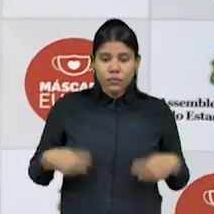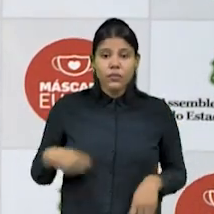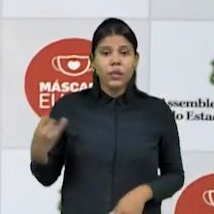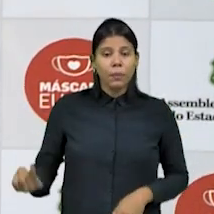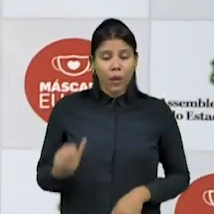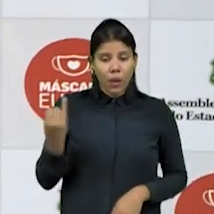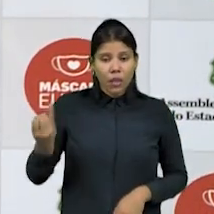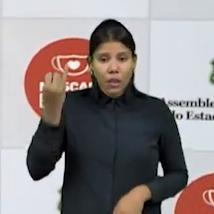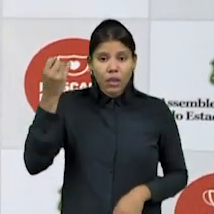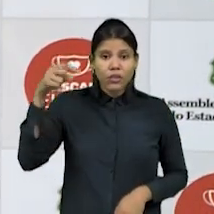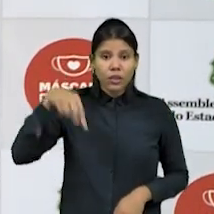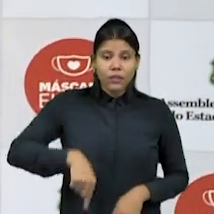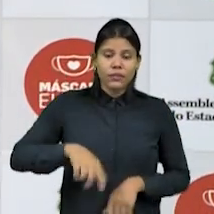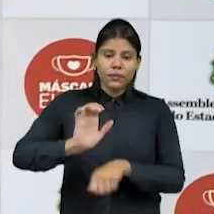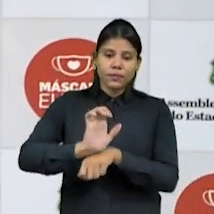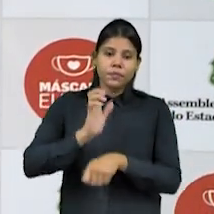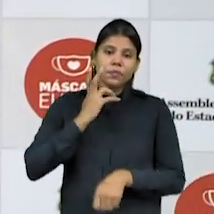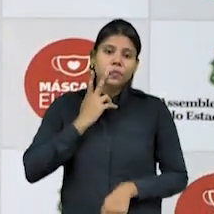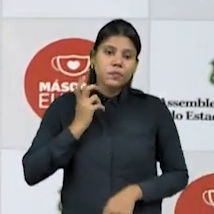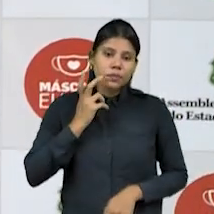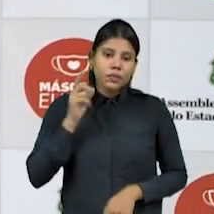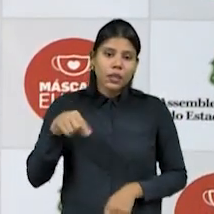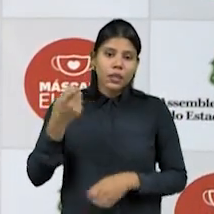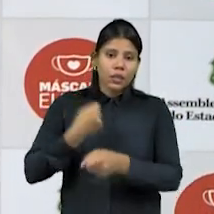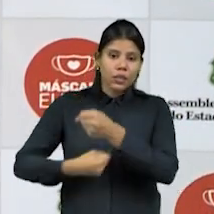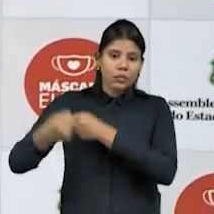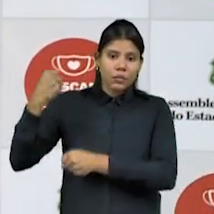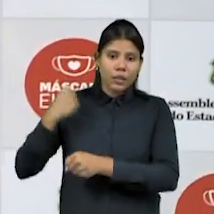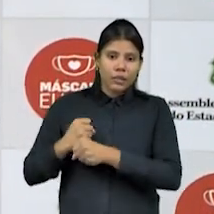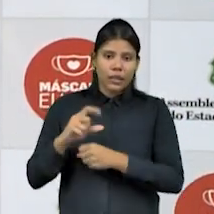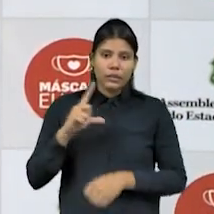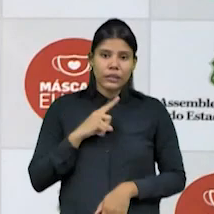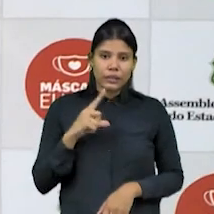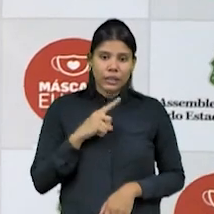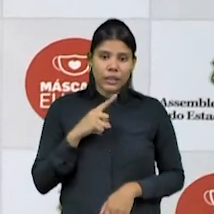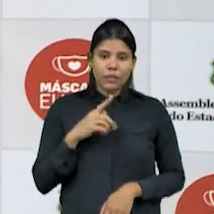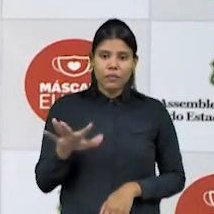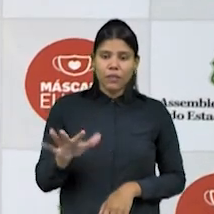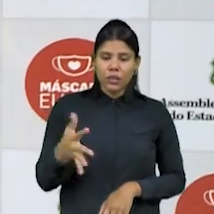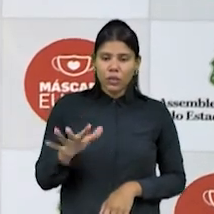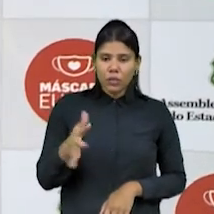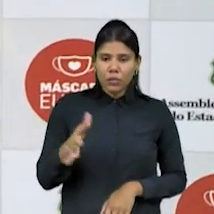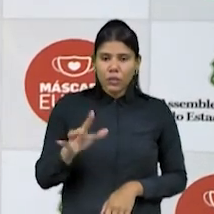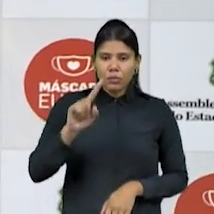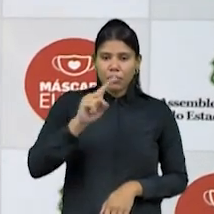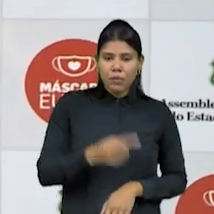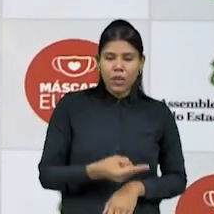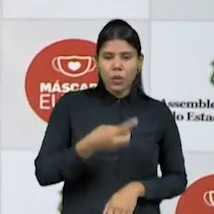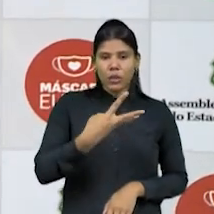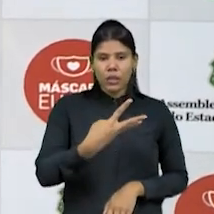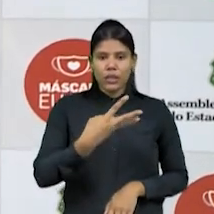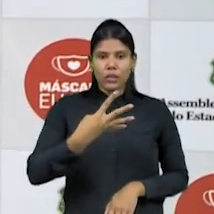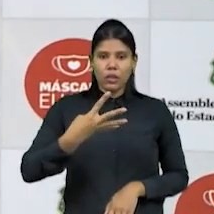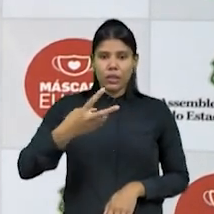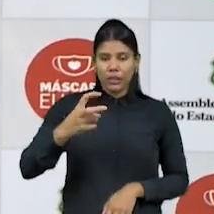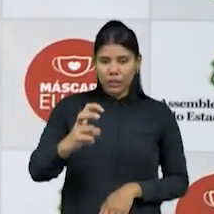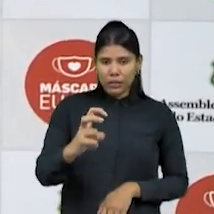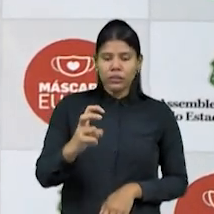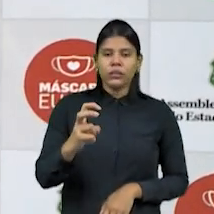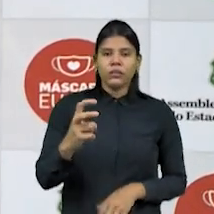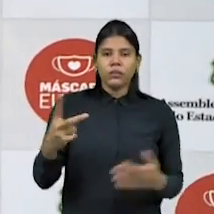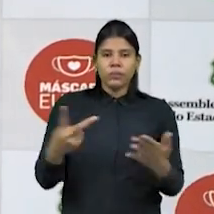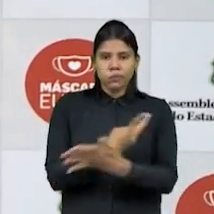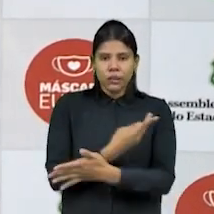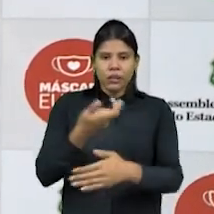aqui no estado do Ceará. No ano passado nós tivemos aí cerca de 1.345 casos de